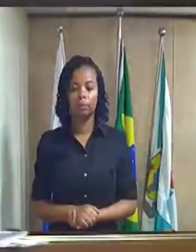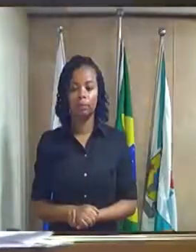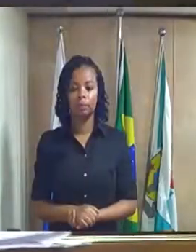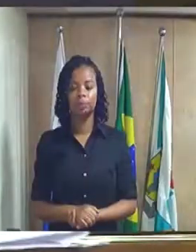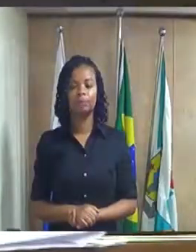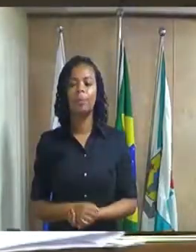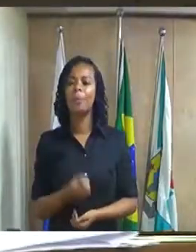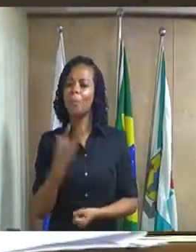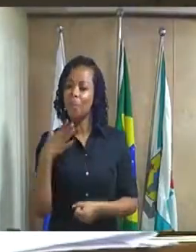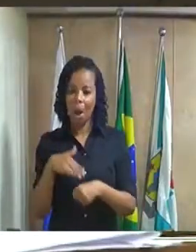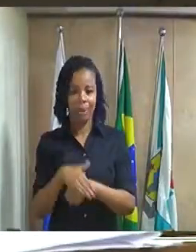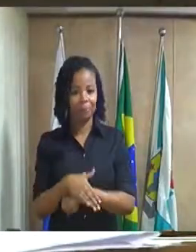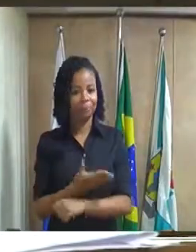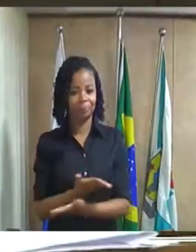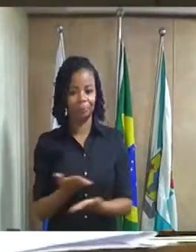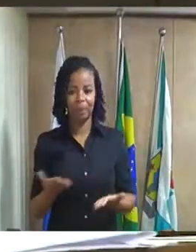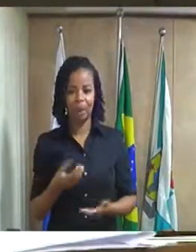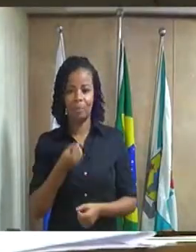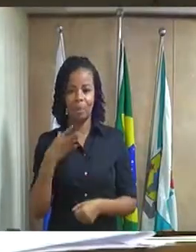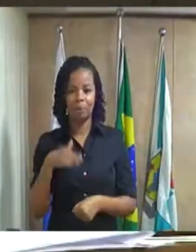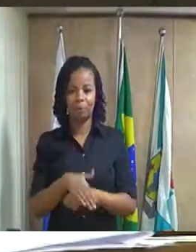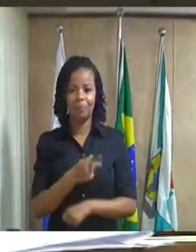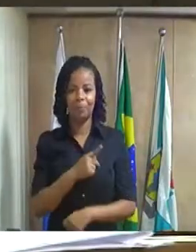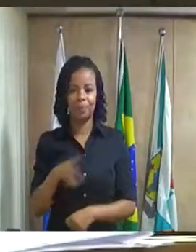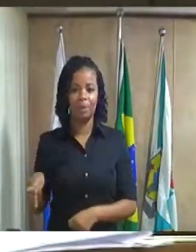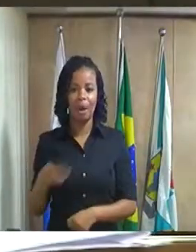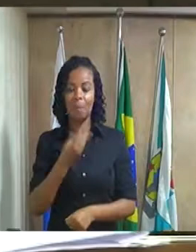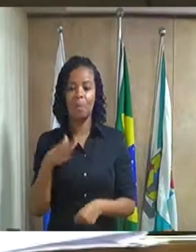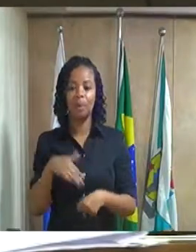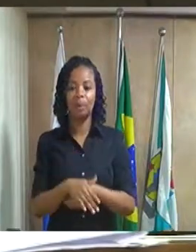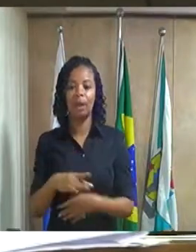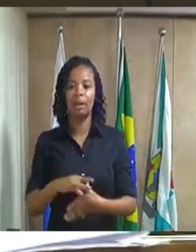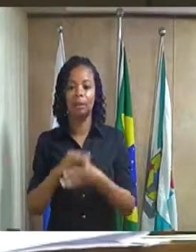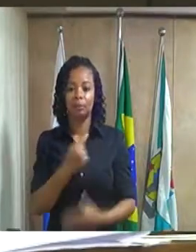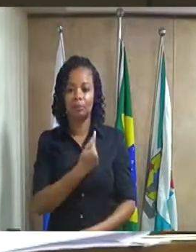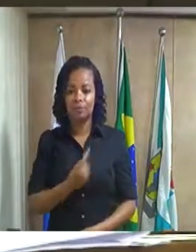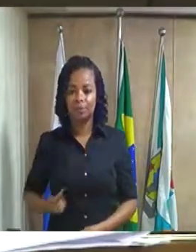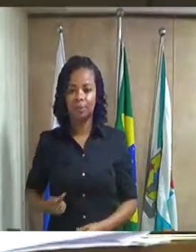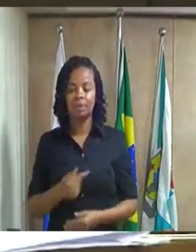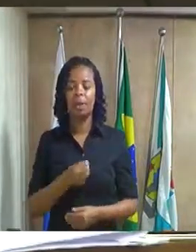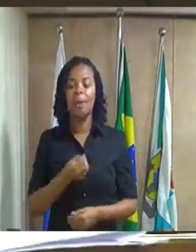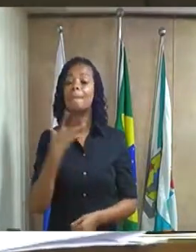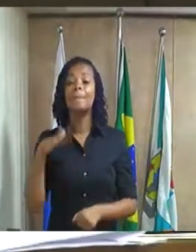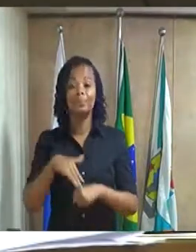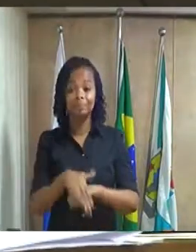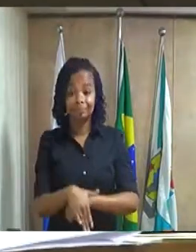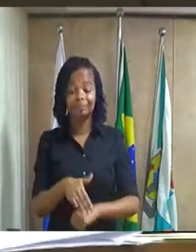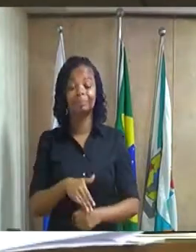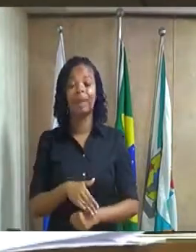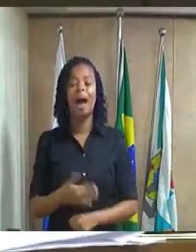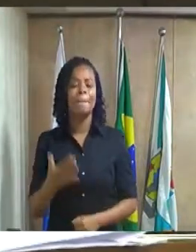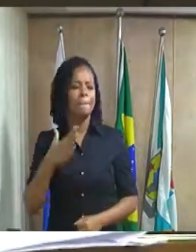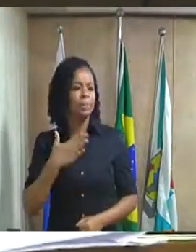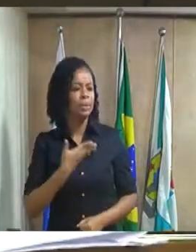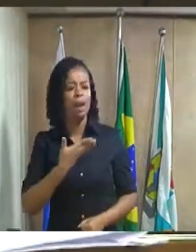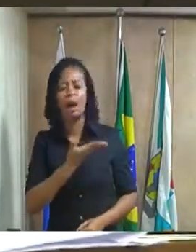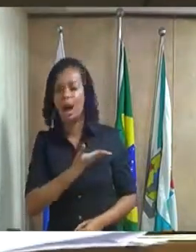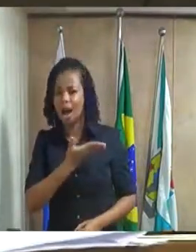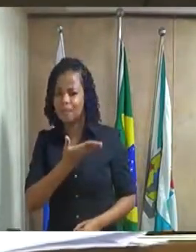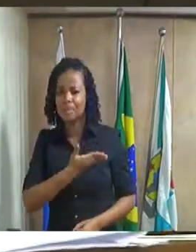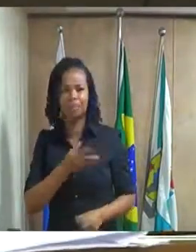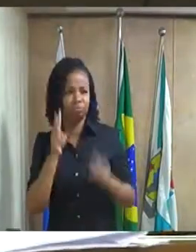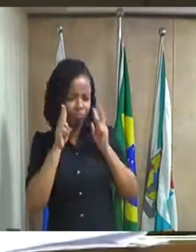Muito boa noite a todos, boa noite presidente, boa noite líder do governo, boa noite os amigos e amigas que